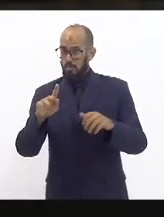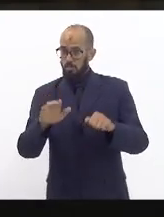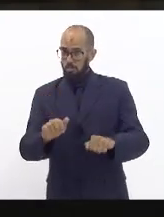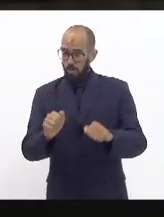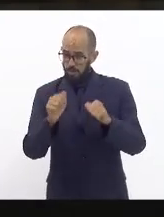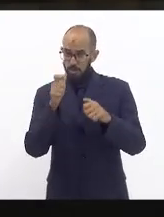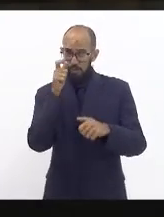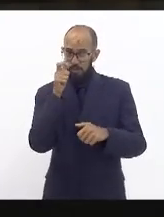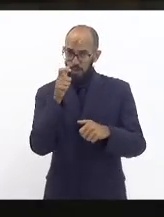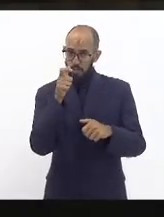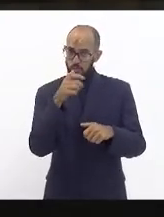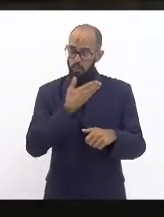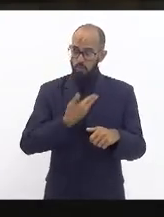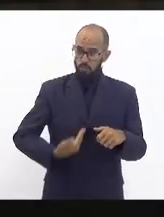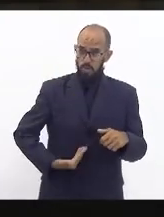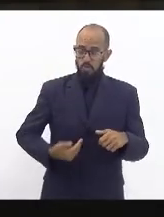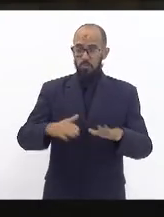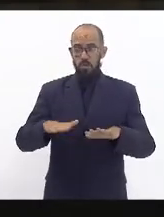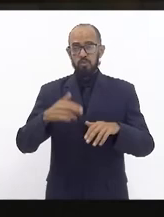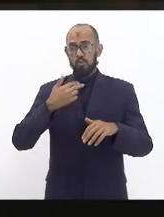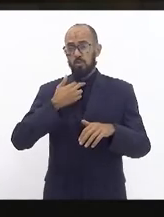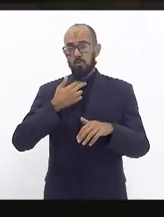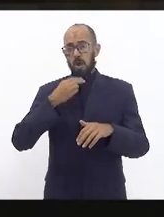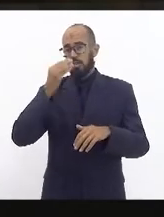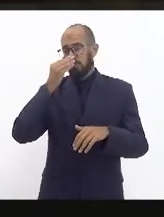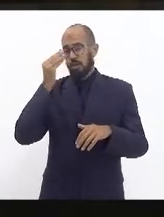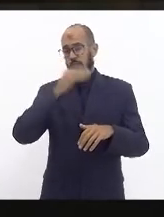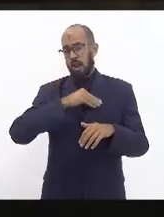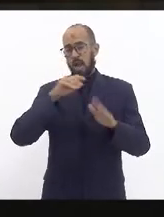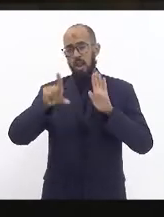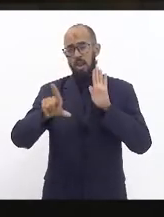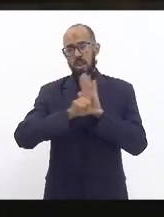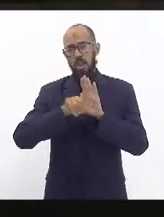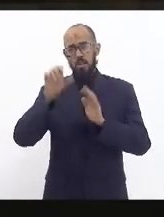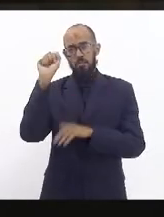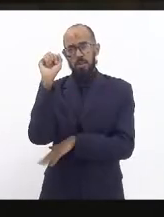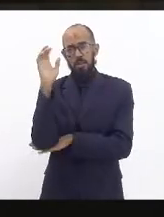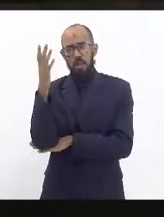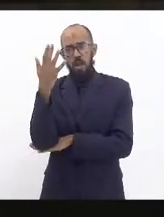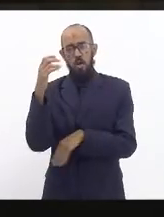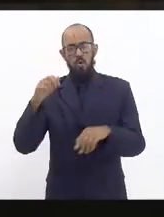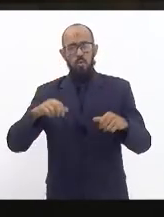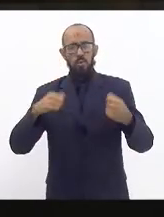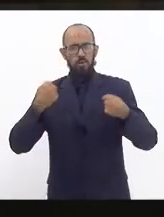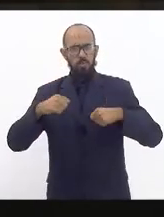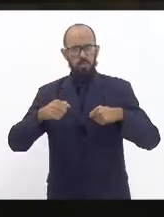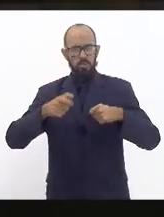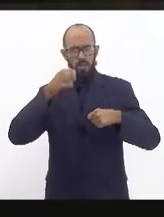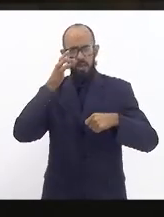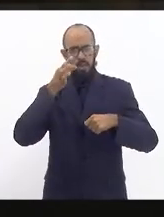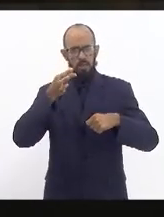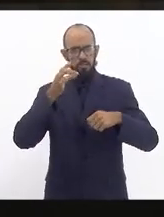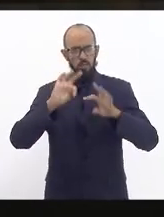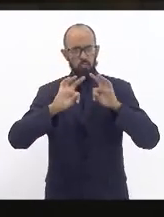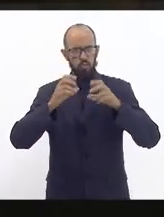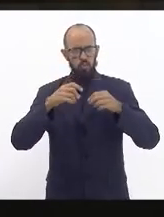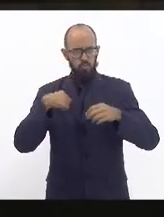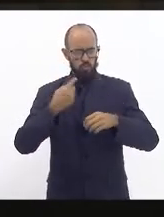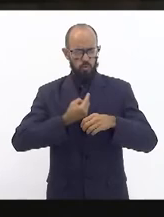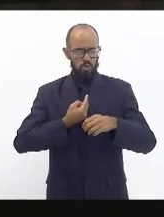legislação ambiental porque o ecossistema da Baía de Sepetiba requer atenção de todos nós aí eu peguei aqui